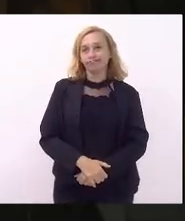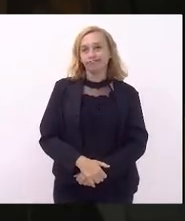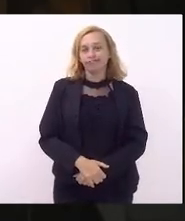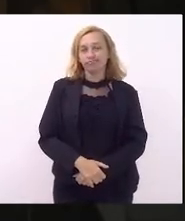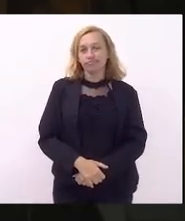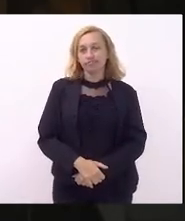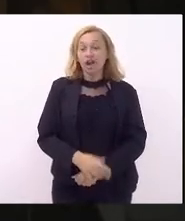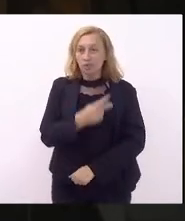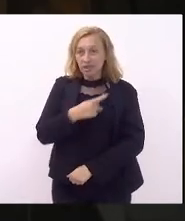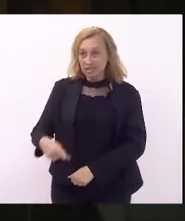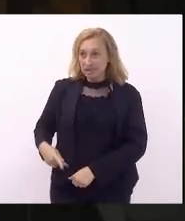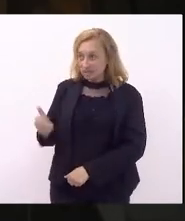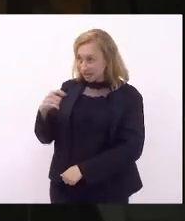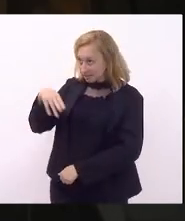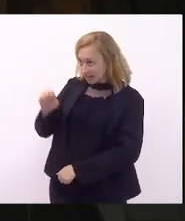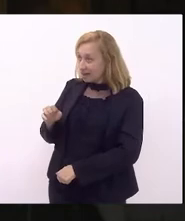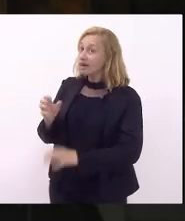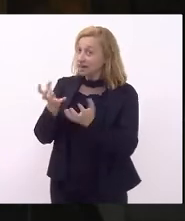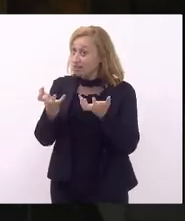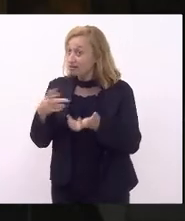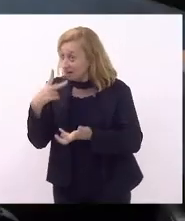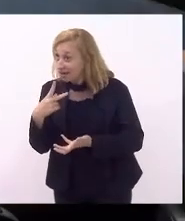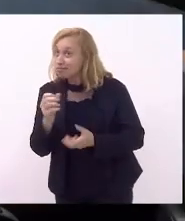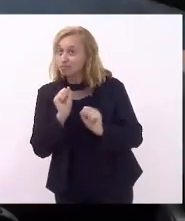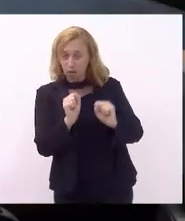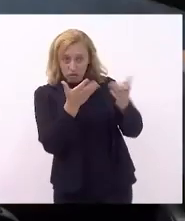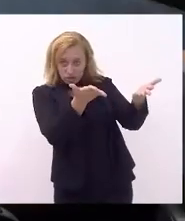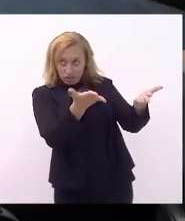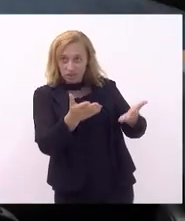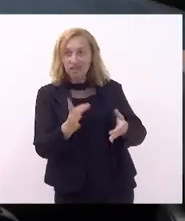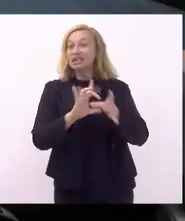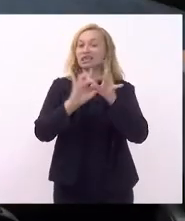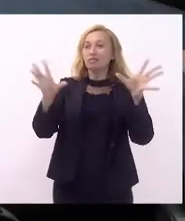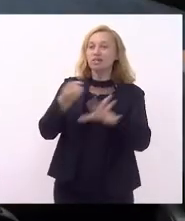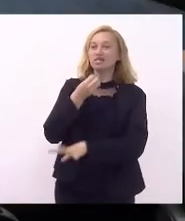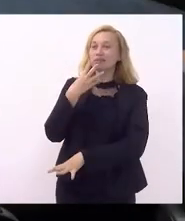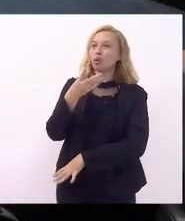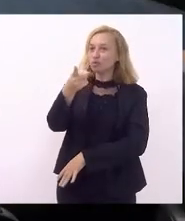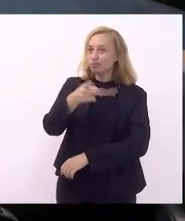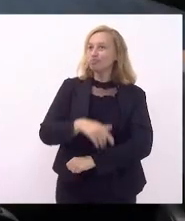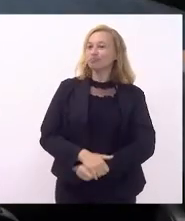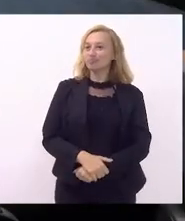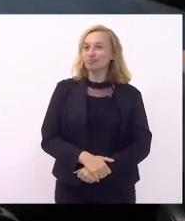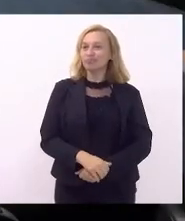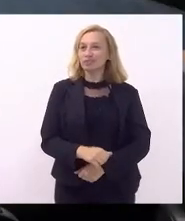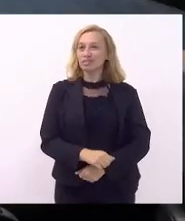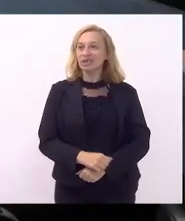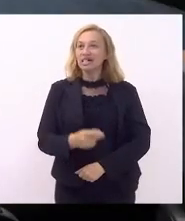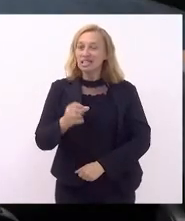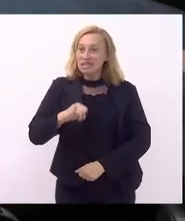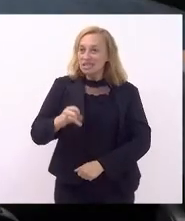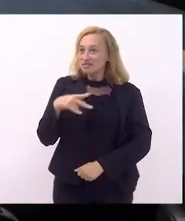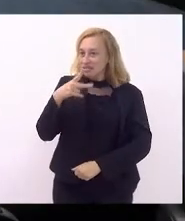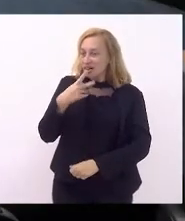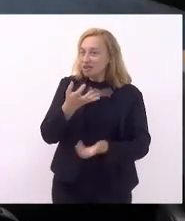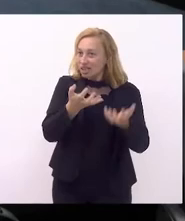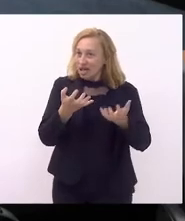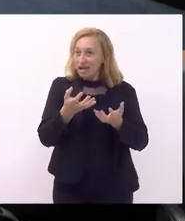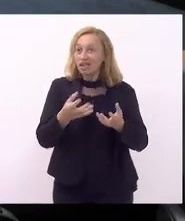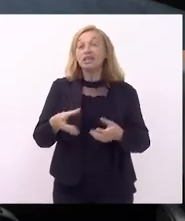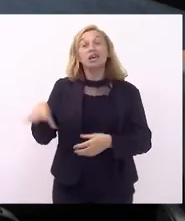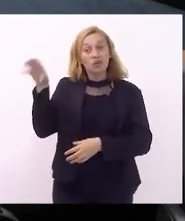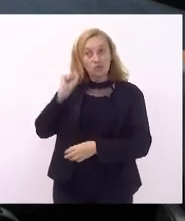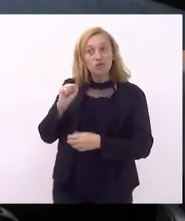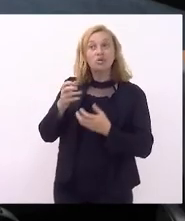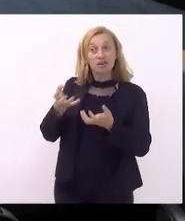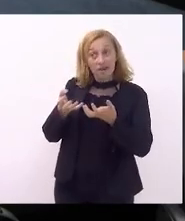presidente André quero uma parte pois não democracia é bom por isso seu jeito fala o que quer mas também tem que ouvir o que